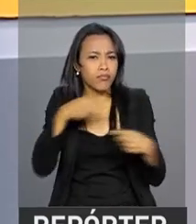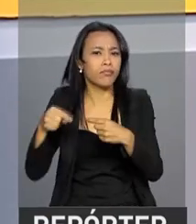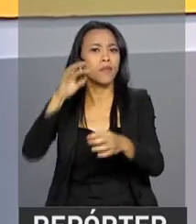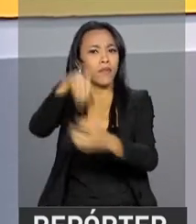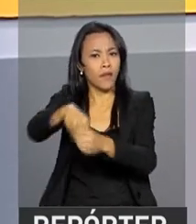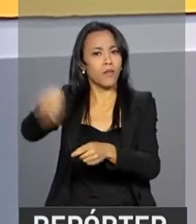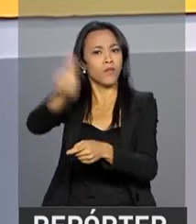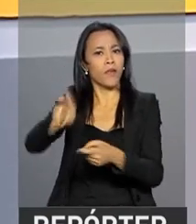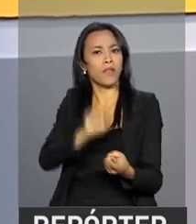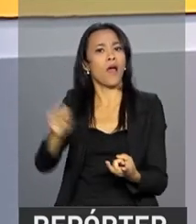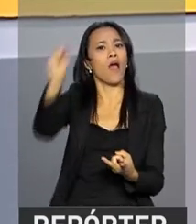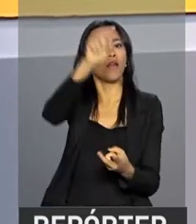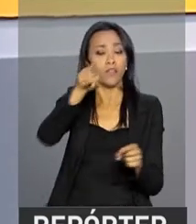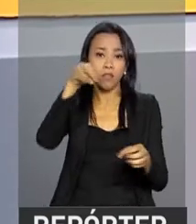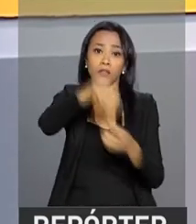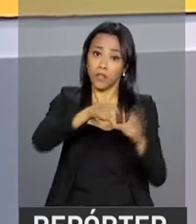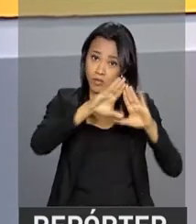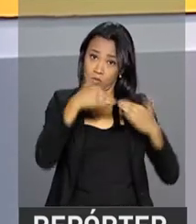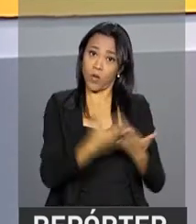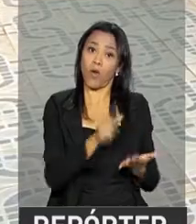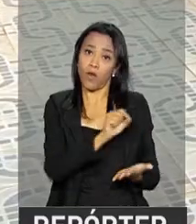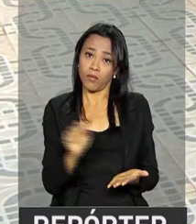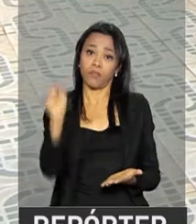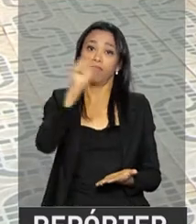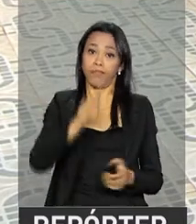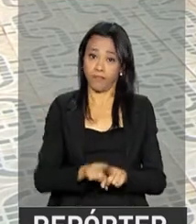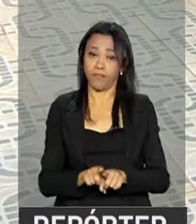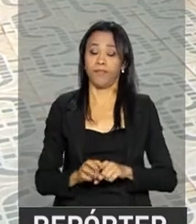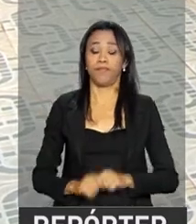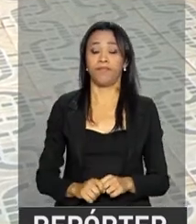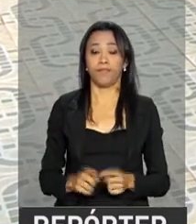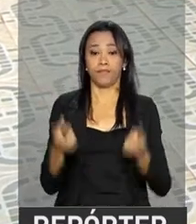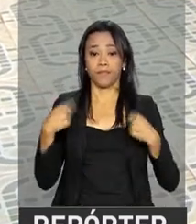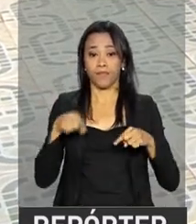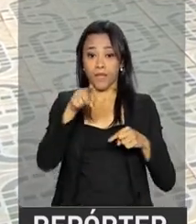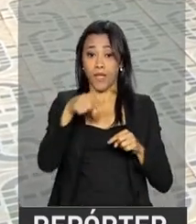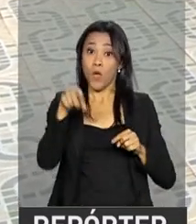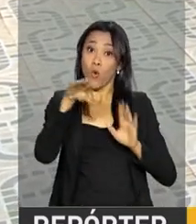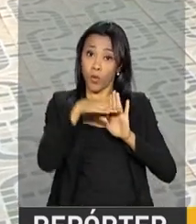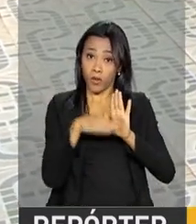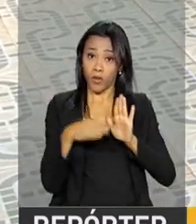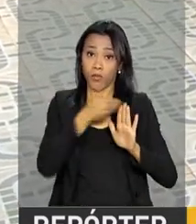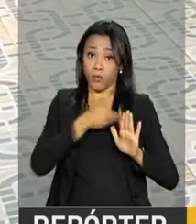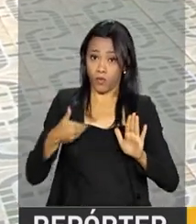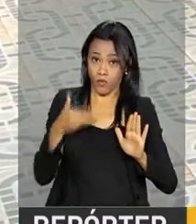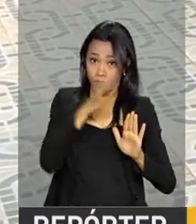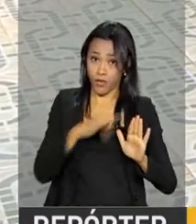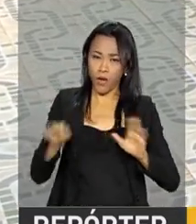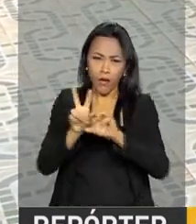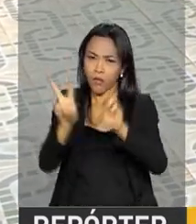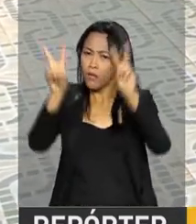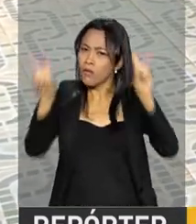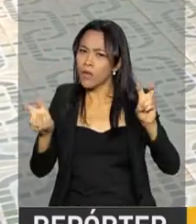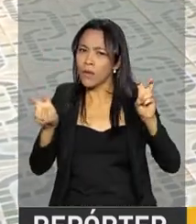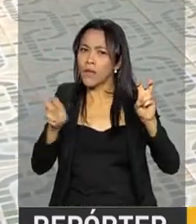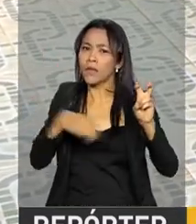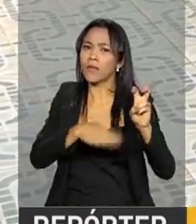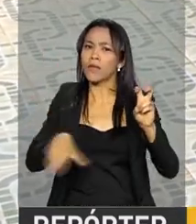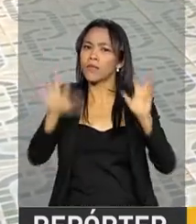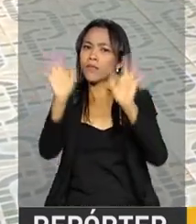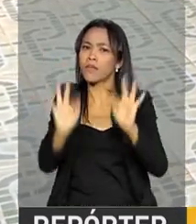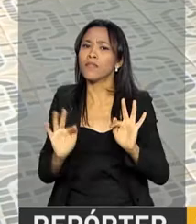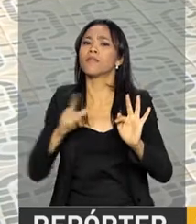acadêmico e educacional. O programa do governo federal Criança Feliz agora conta com novos